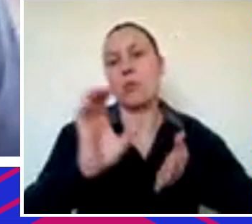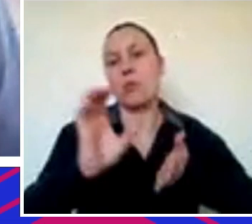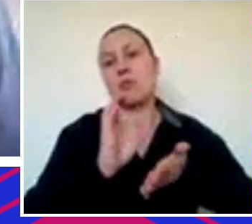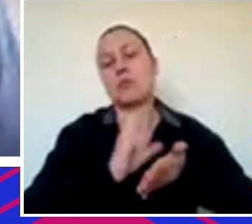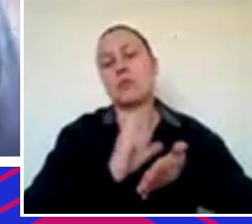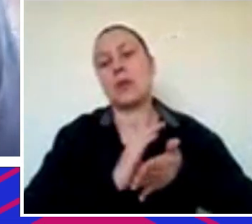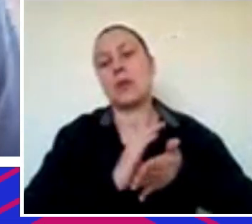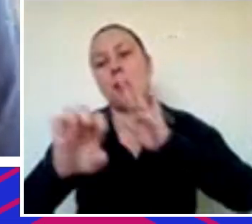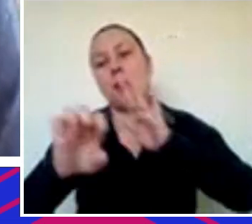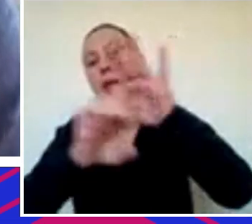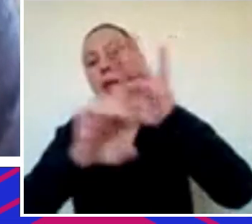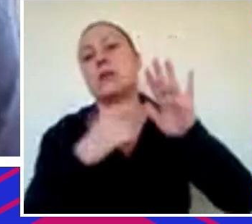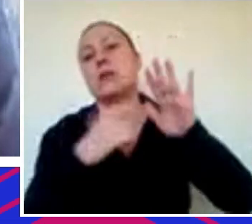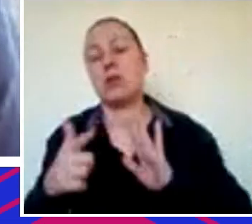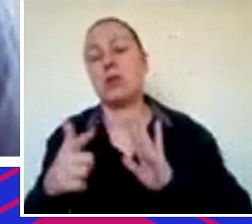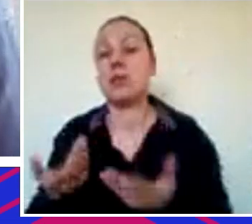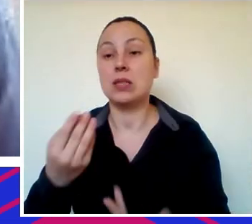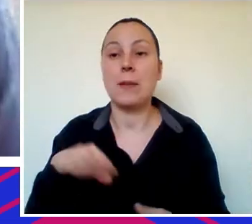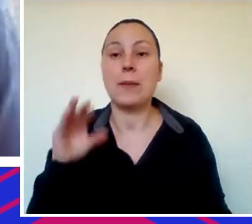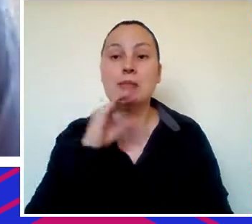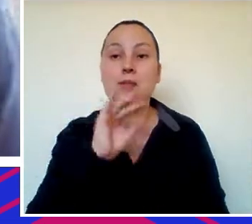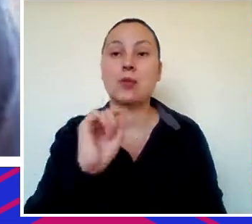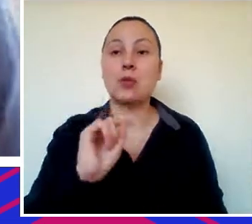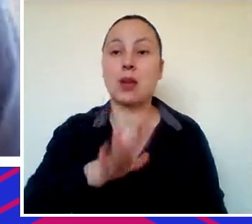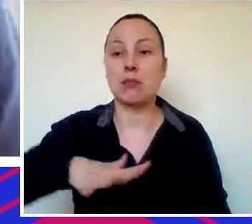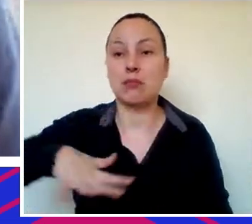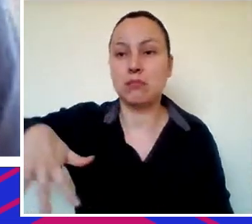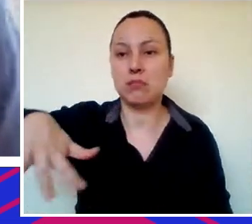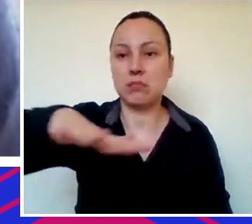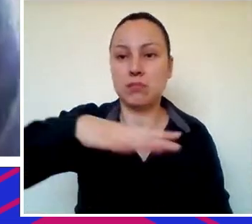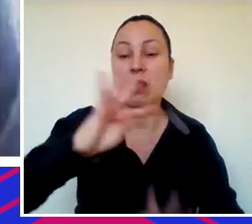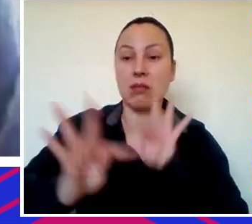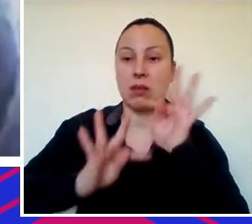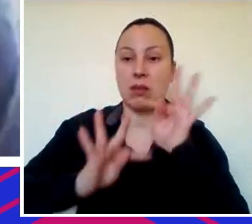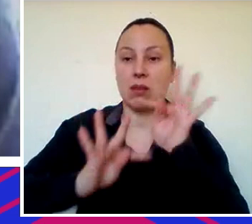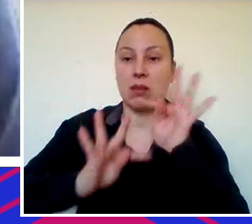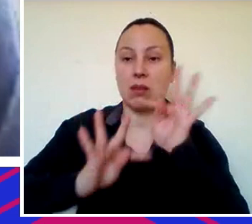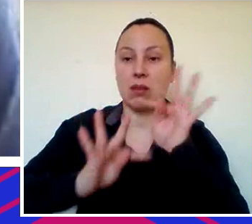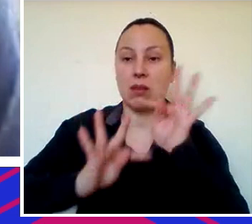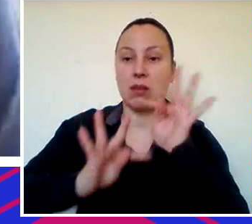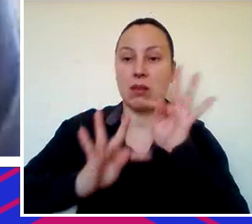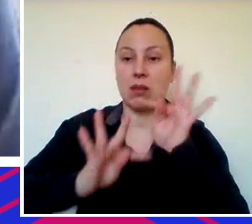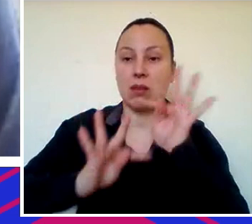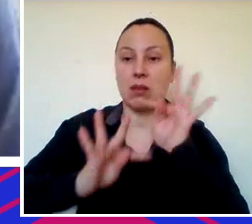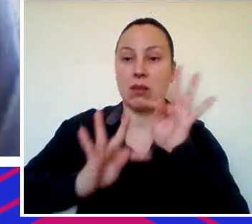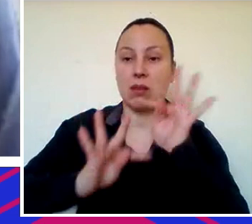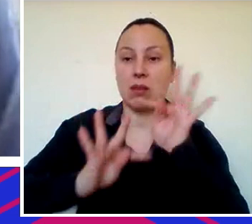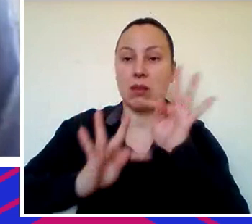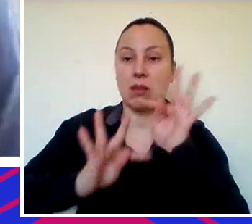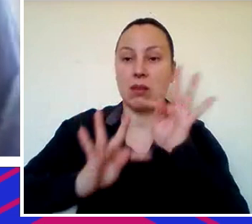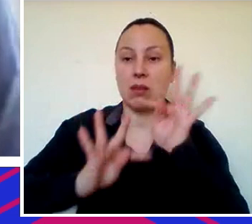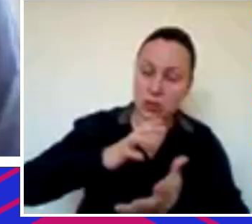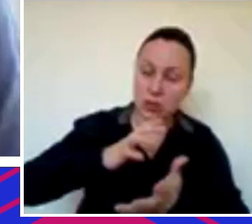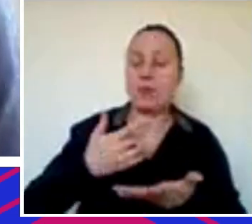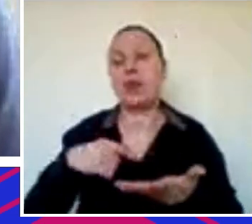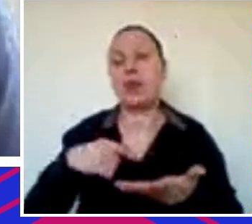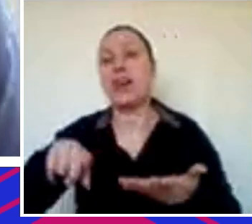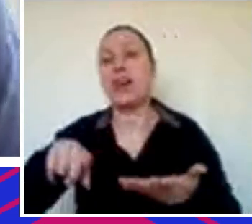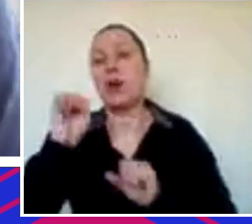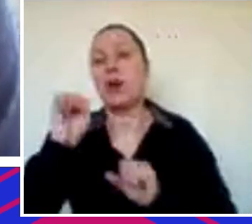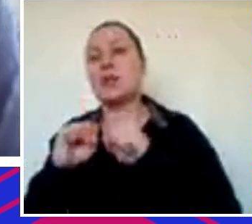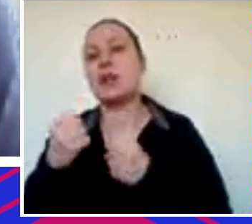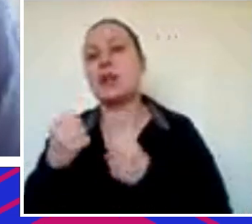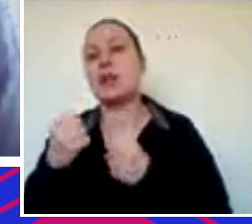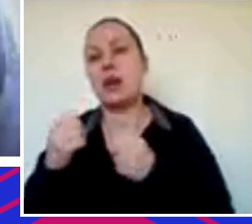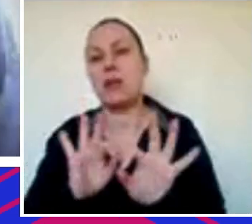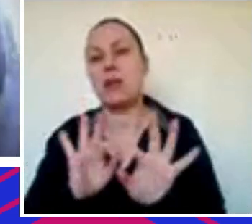grande de fazer essa consolidação pelo meio, né, de ofertar a tecnologia para quem constrói e a primeira coisa que a gente fez foi industrializar. E conforme a gente foi